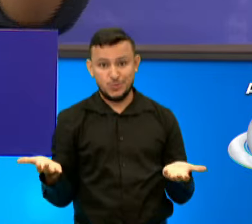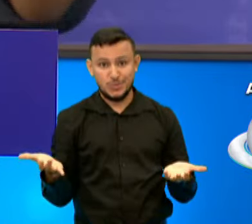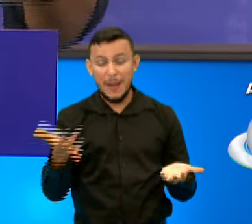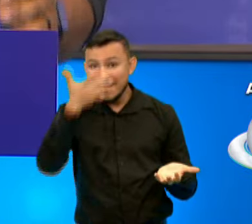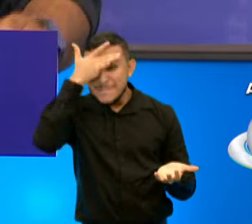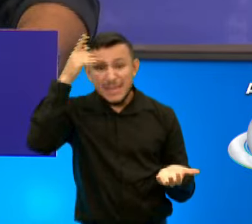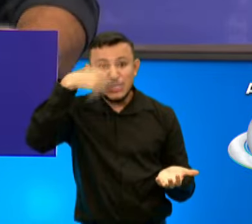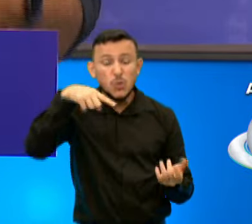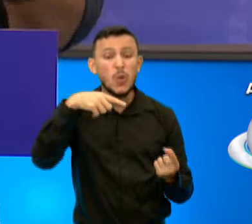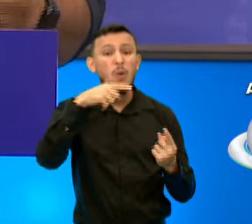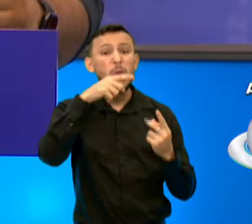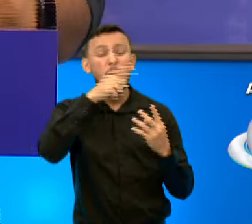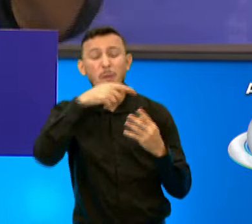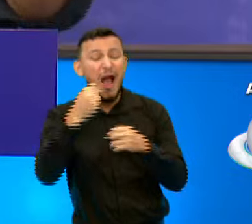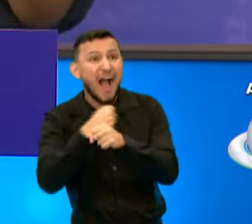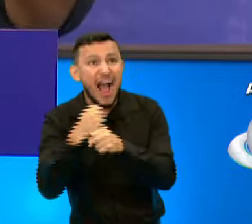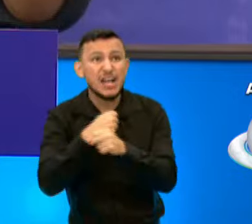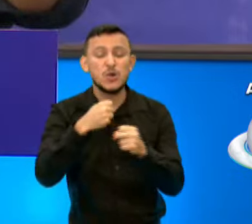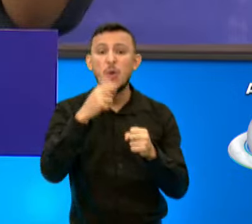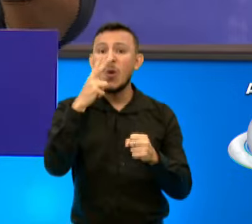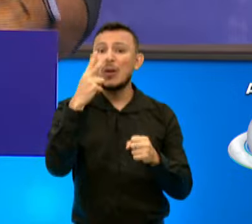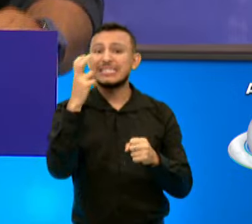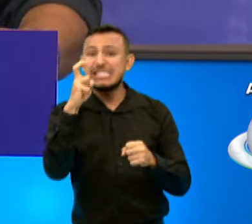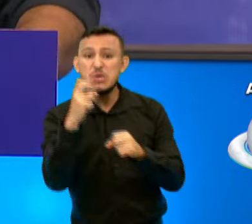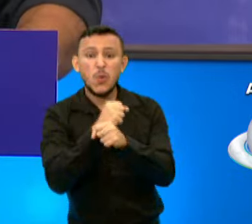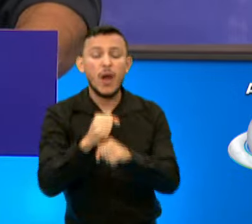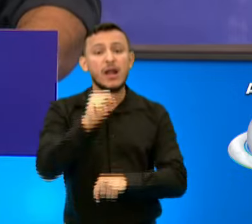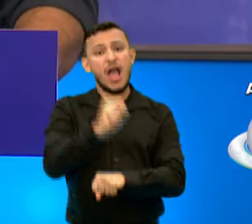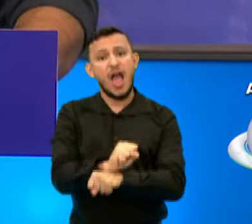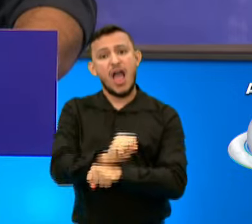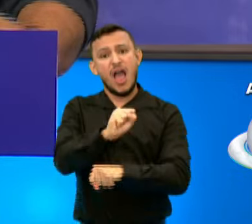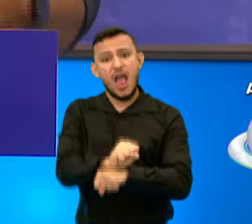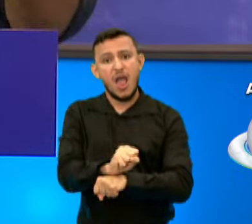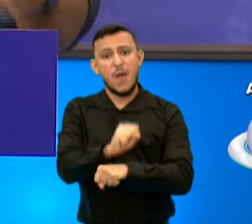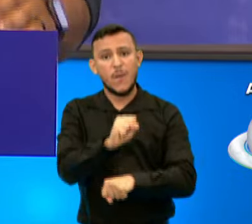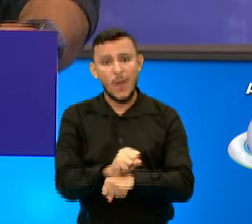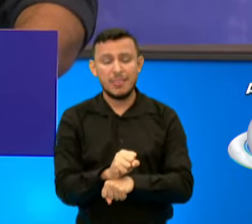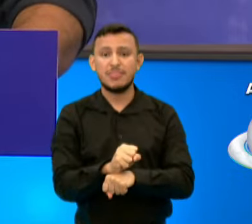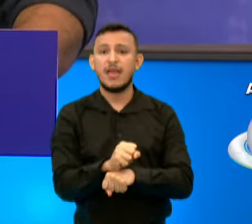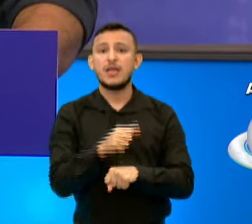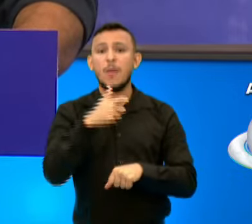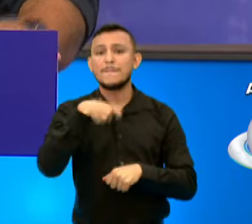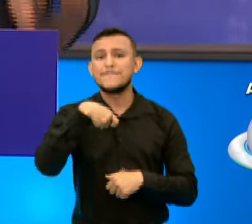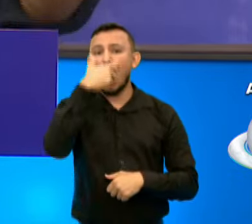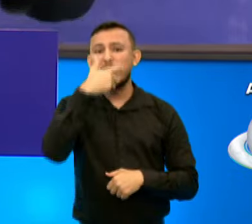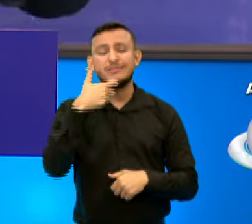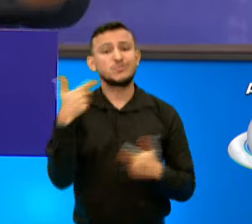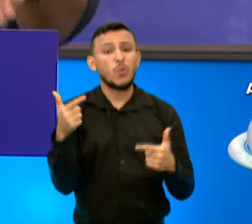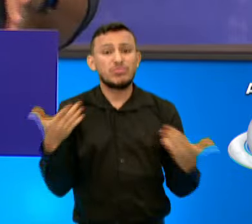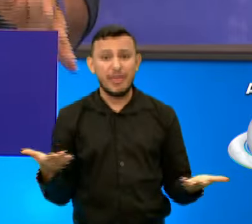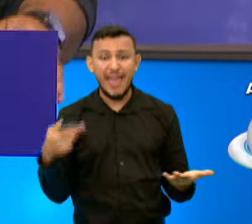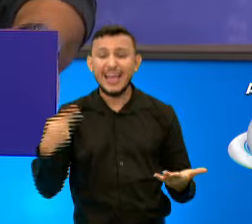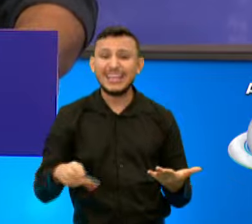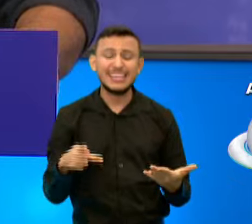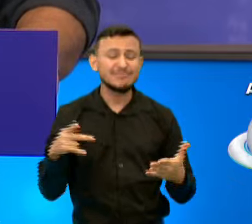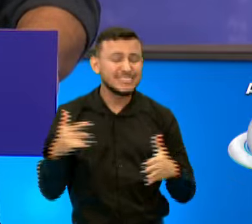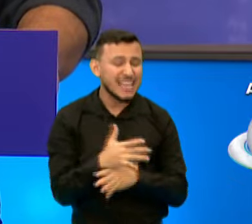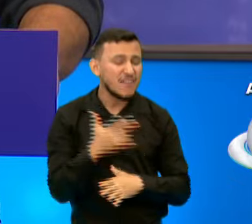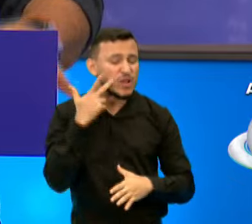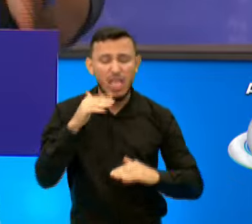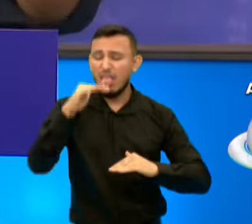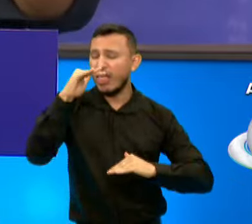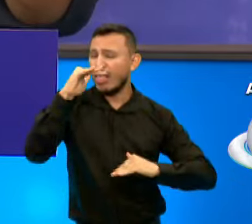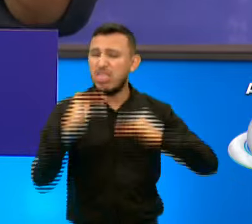Pessoas que passam 4, 5 anos numa fila aguardando prótese dentária, que não tem. Uma cidade profundamente